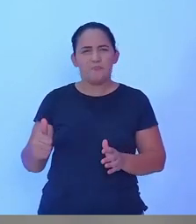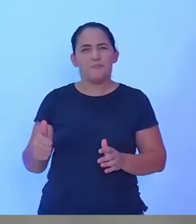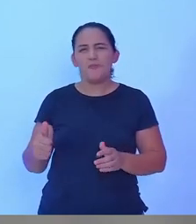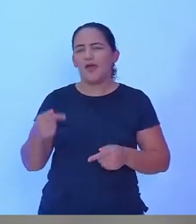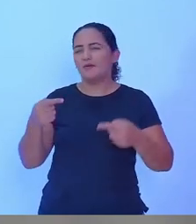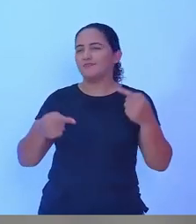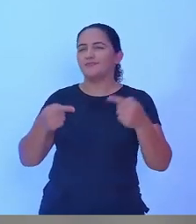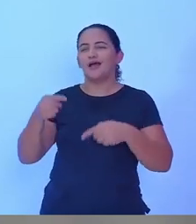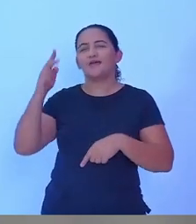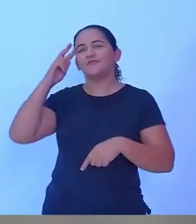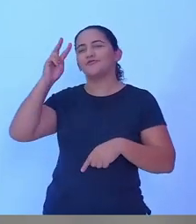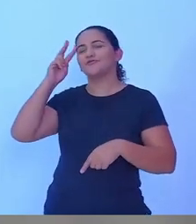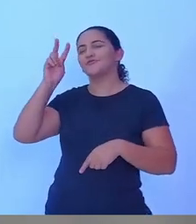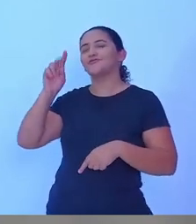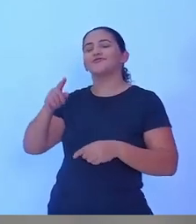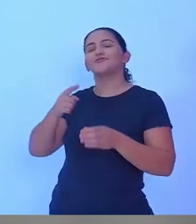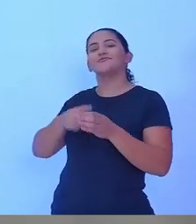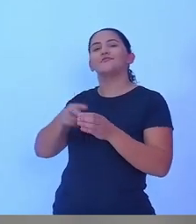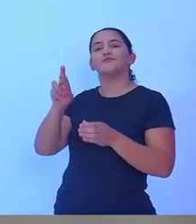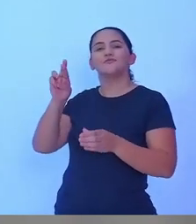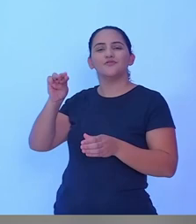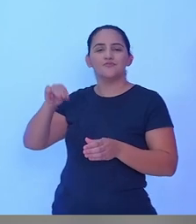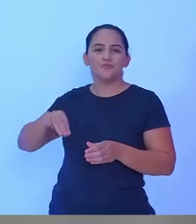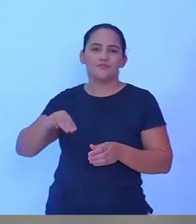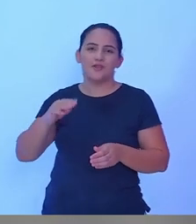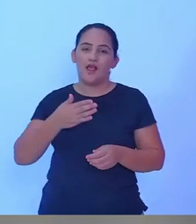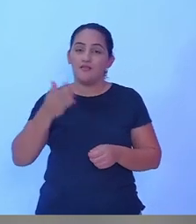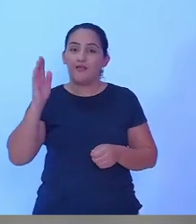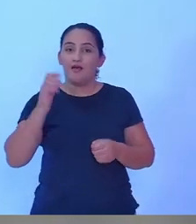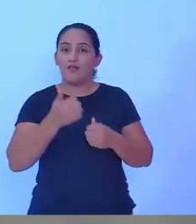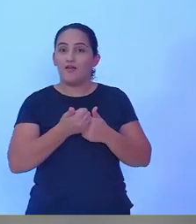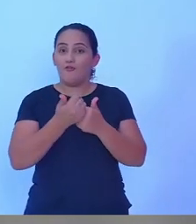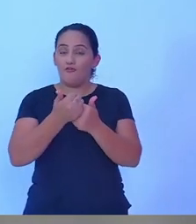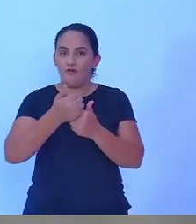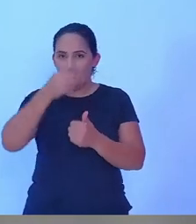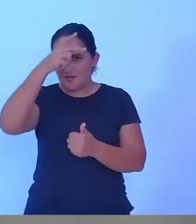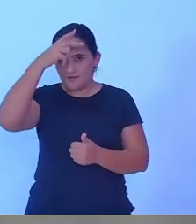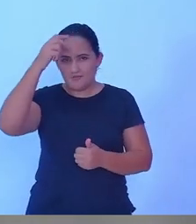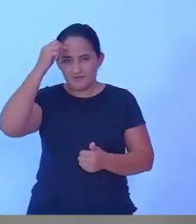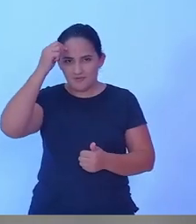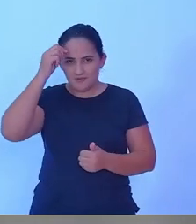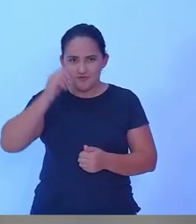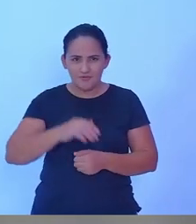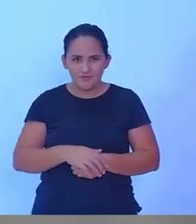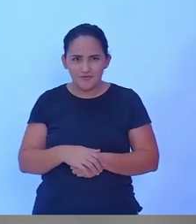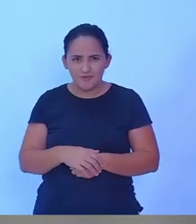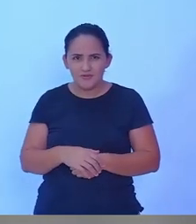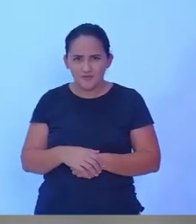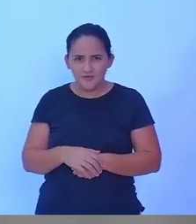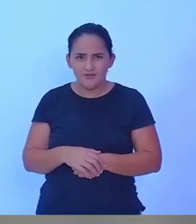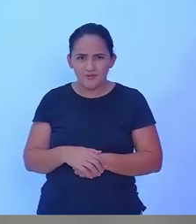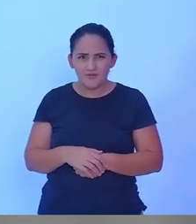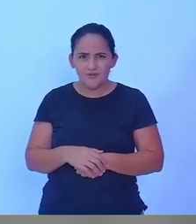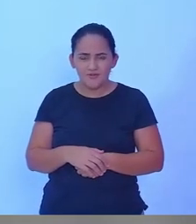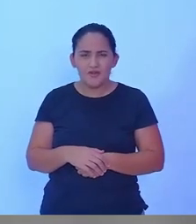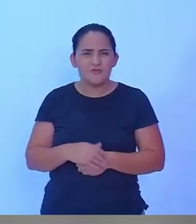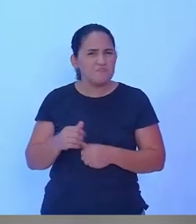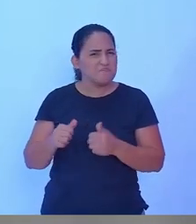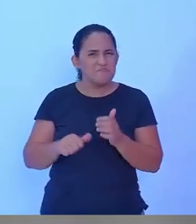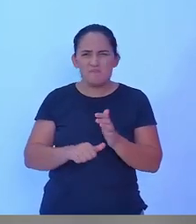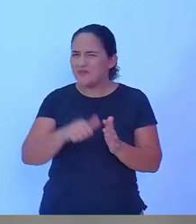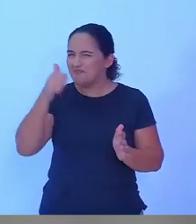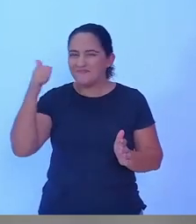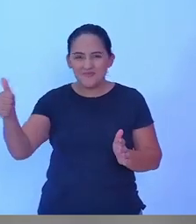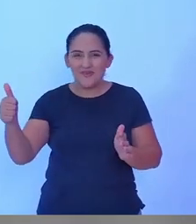de Rolim de Moura entre os candidatos a vice-prefeito e isso ninguém mais vai apagar somos os primeiros